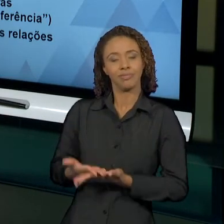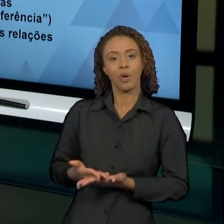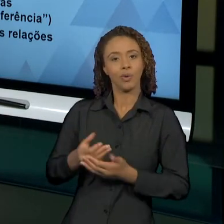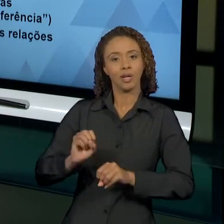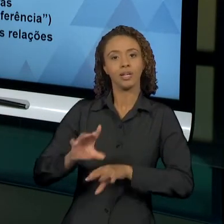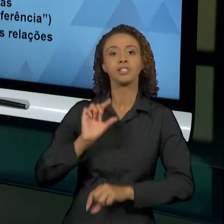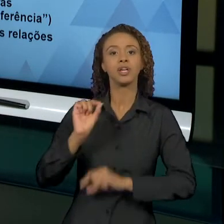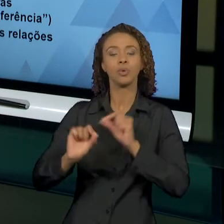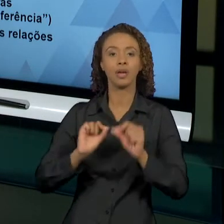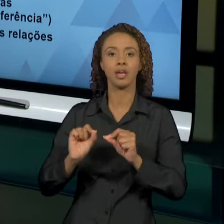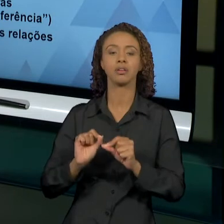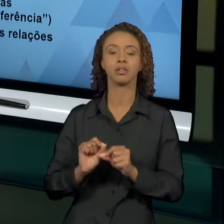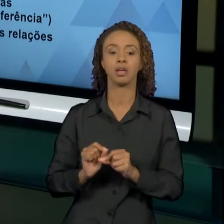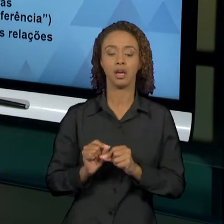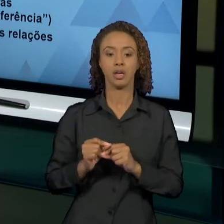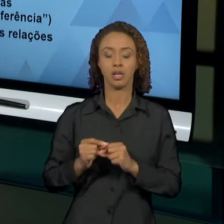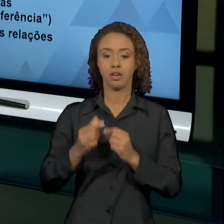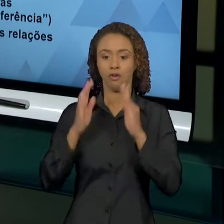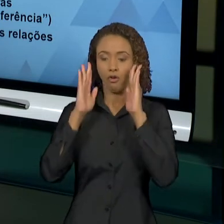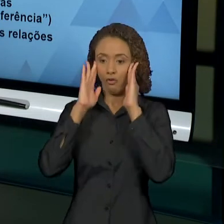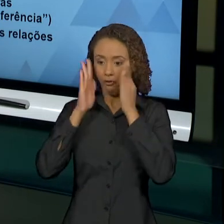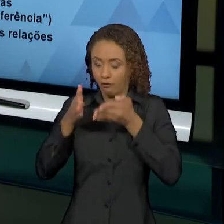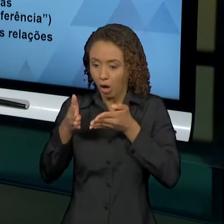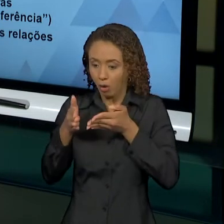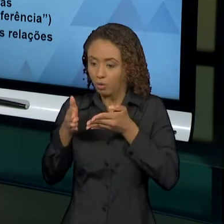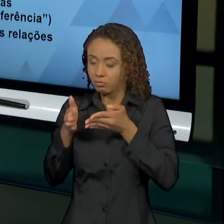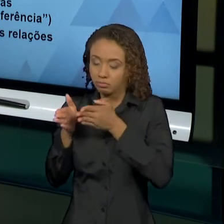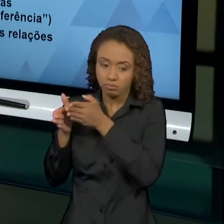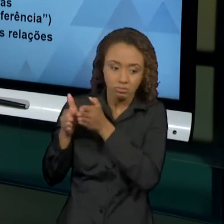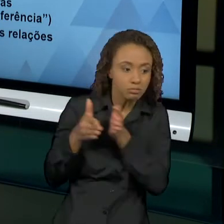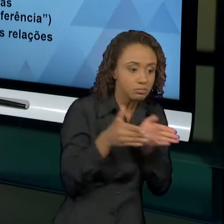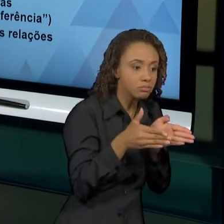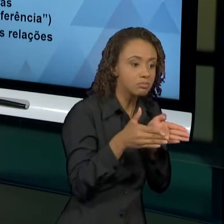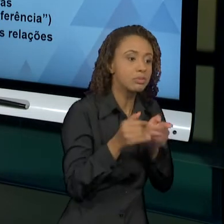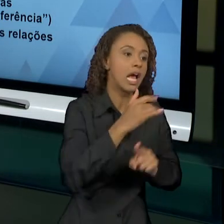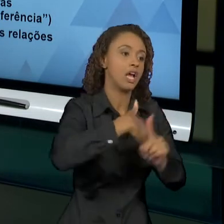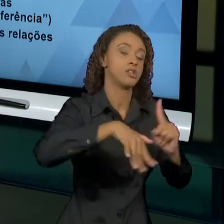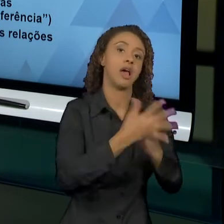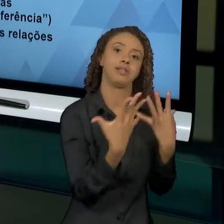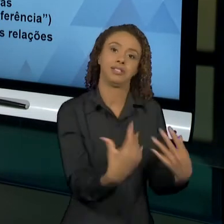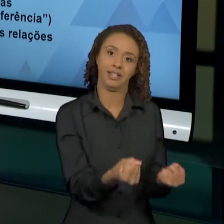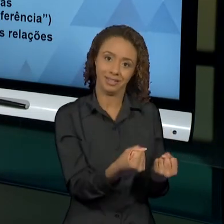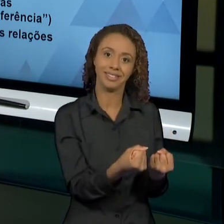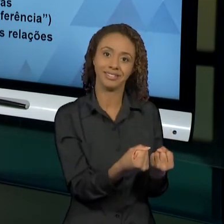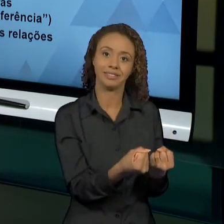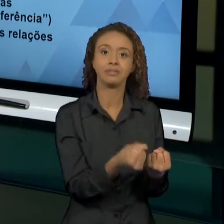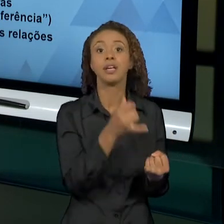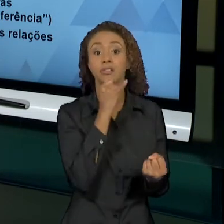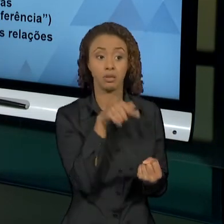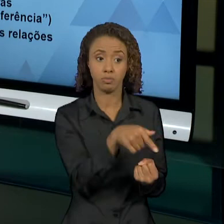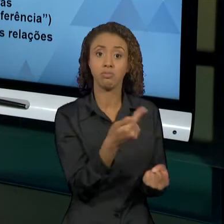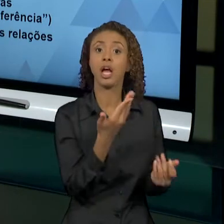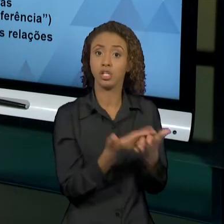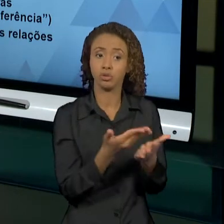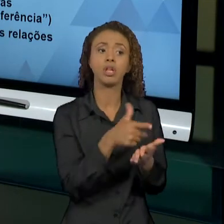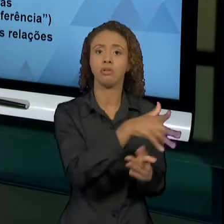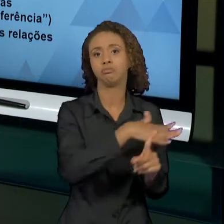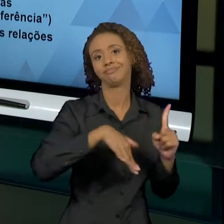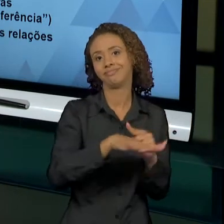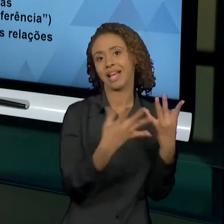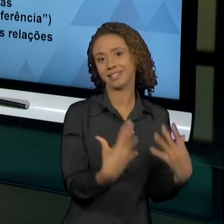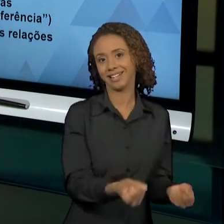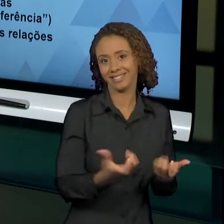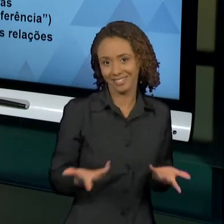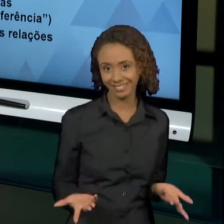é uma ideia de deslocar a nossa energia para coisas socialmente aceitáveis. Então, estudar é algo socialmente aceitável.